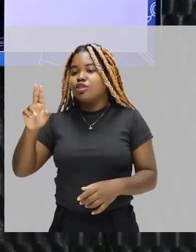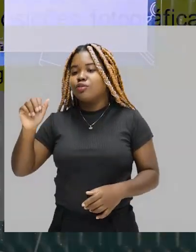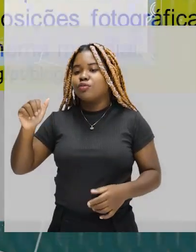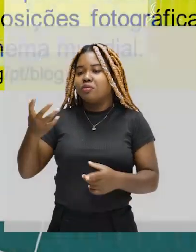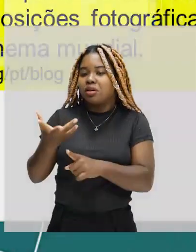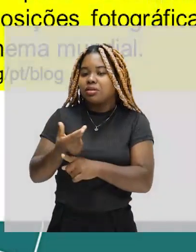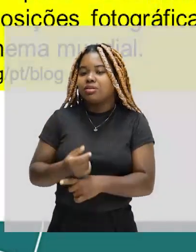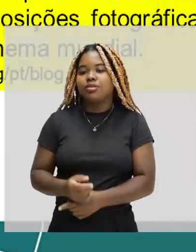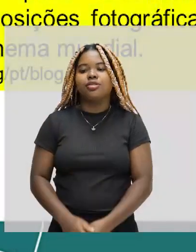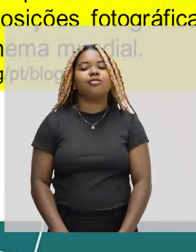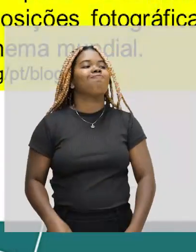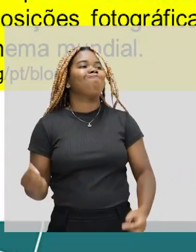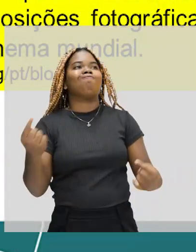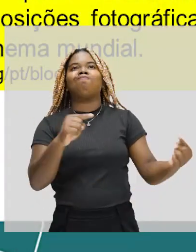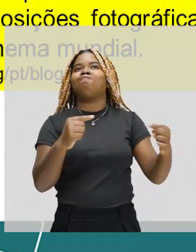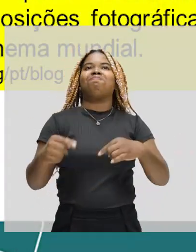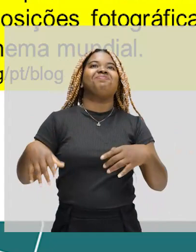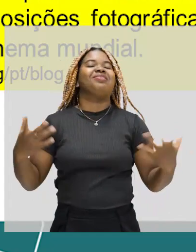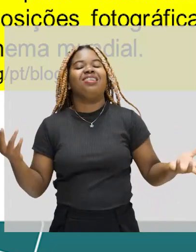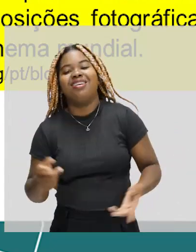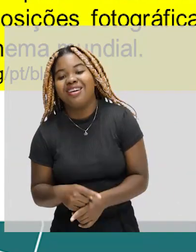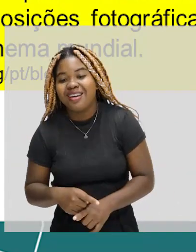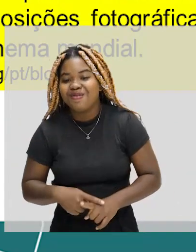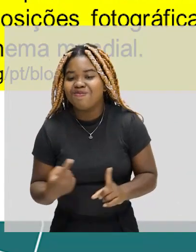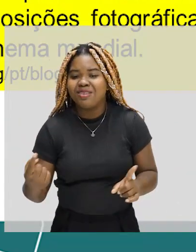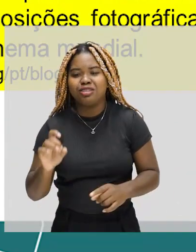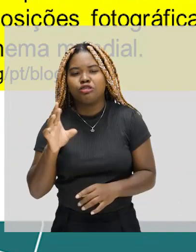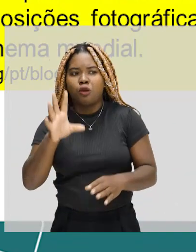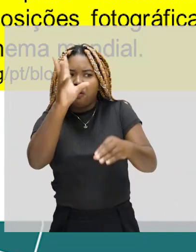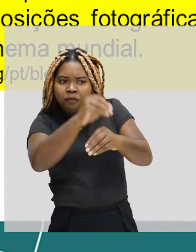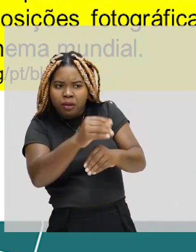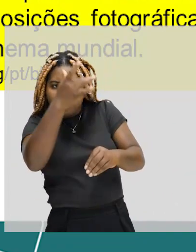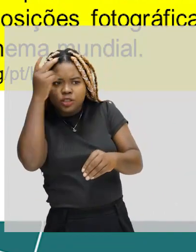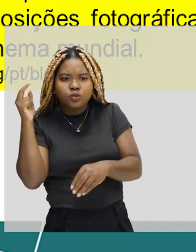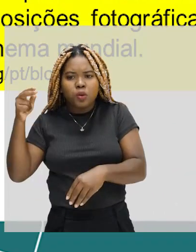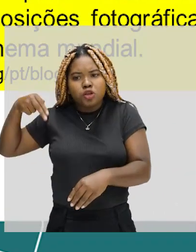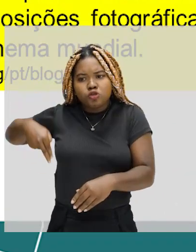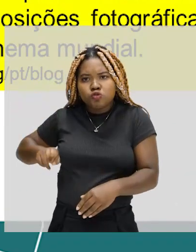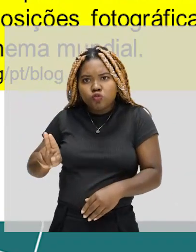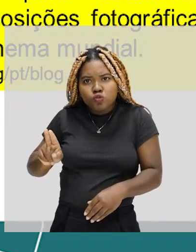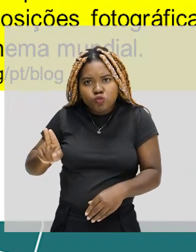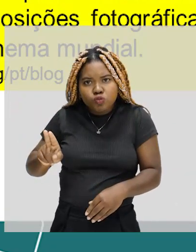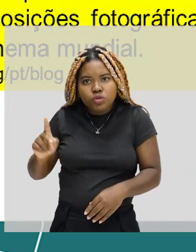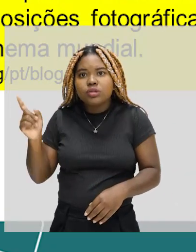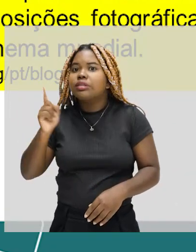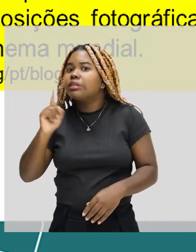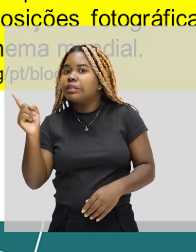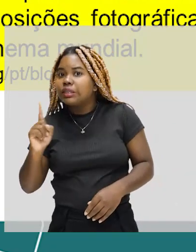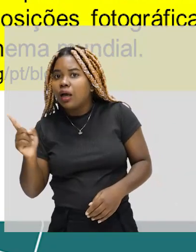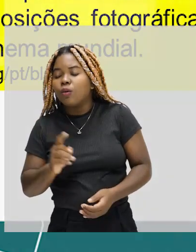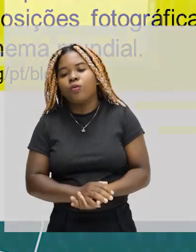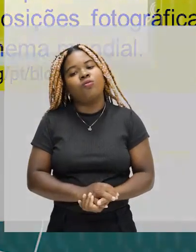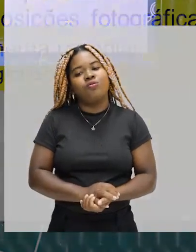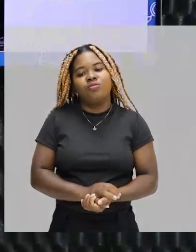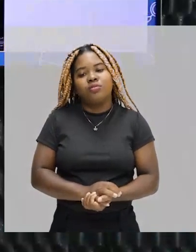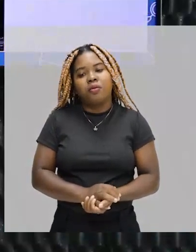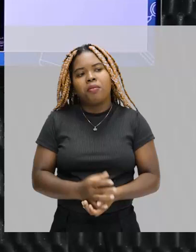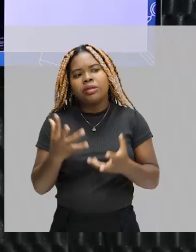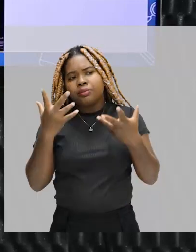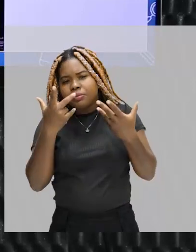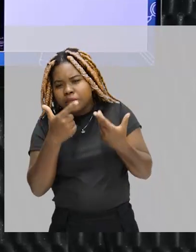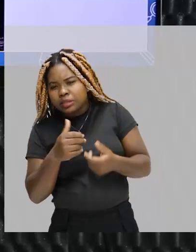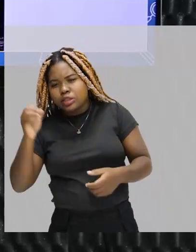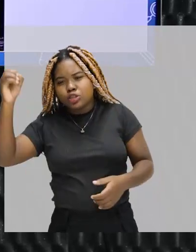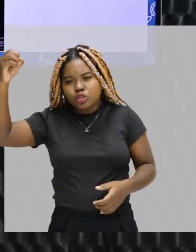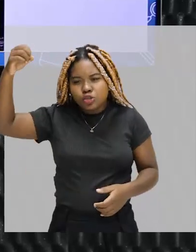isso dá uma polêmica, mas no artístico não é só fotografar alguém nu, mas simplesmente ver a beleza do efeito de luz, lembra que eu